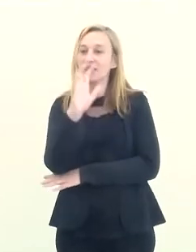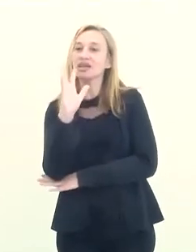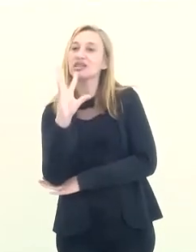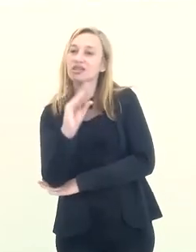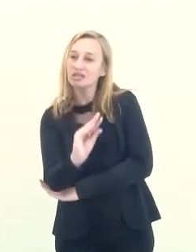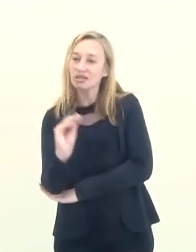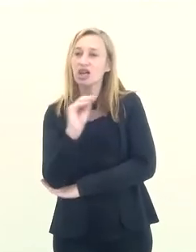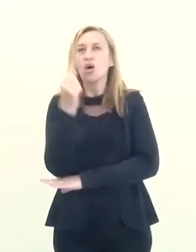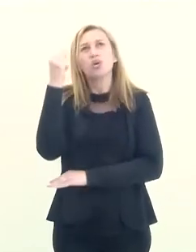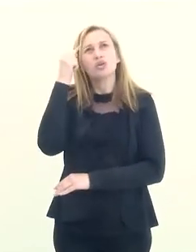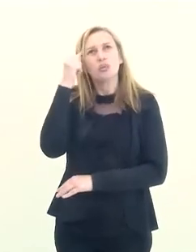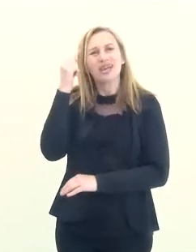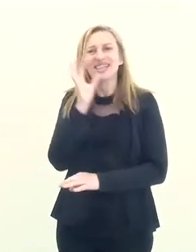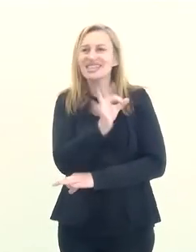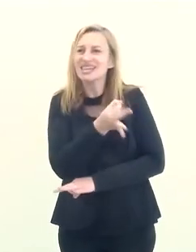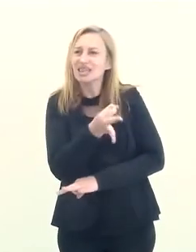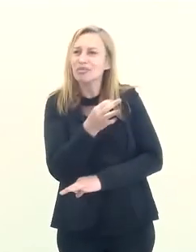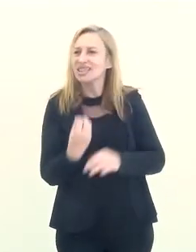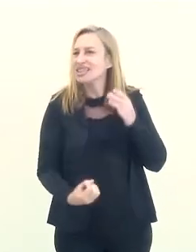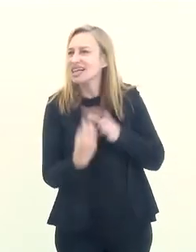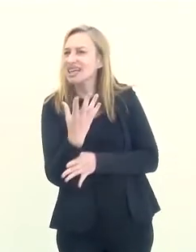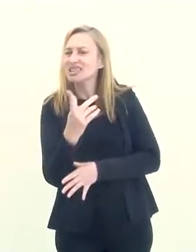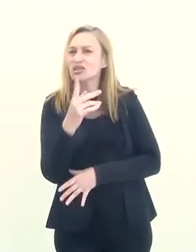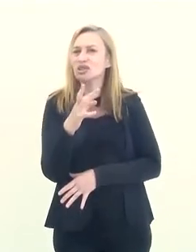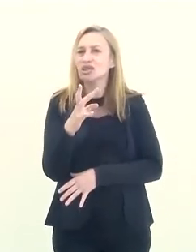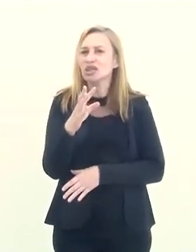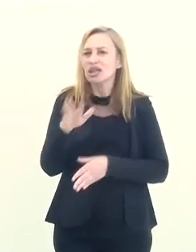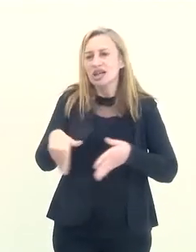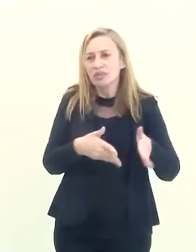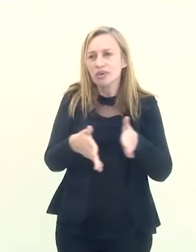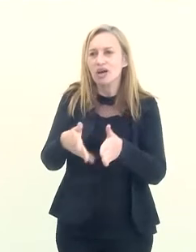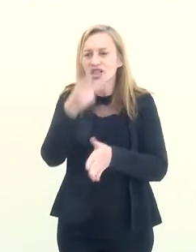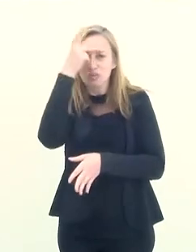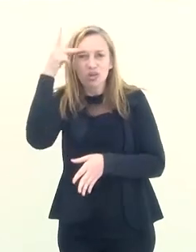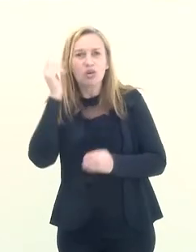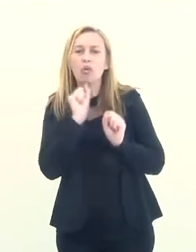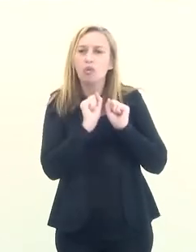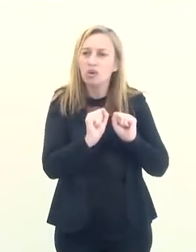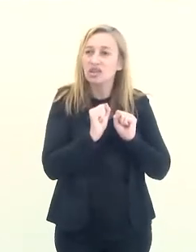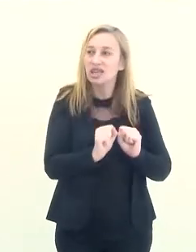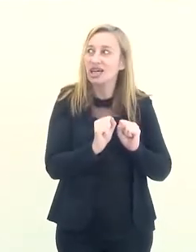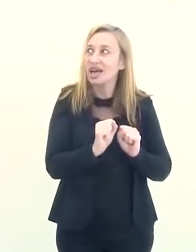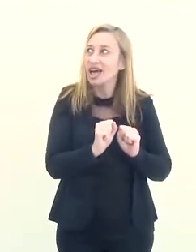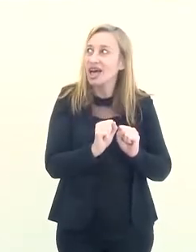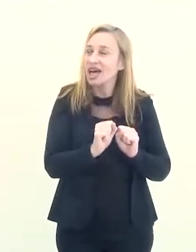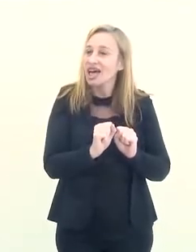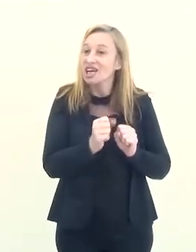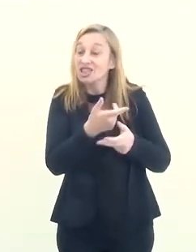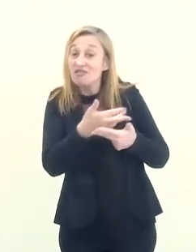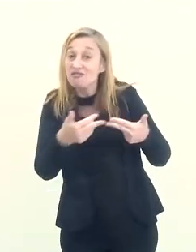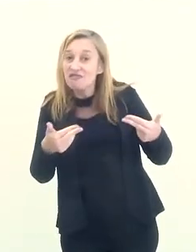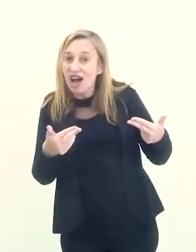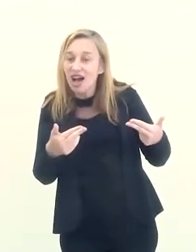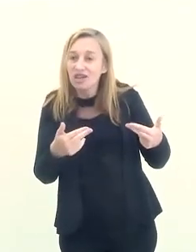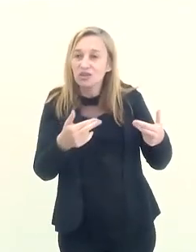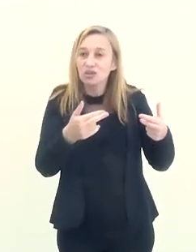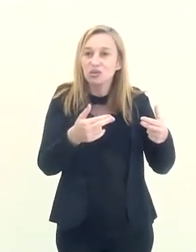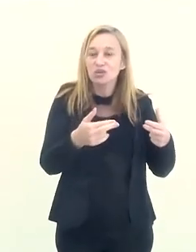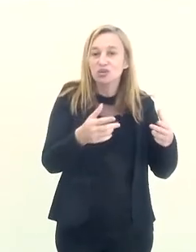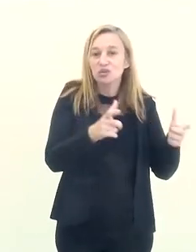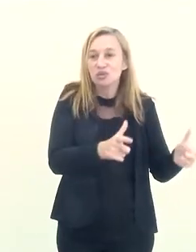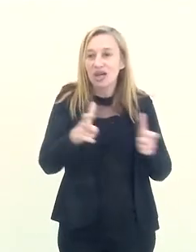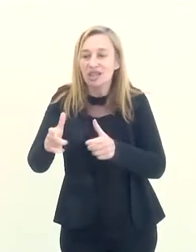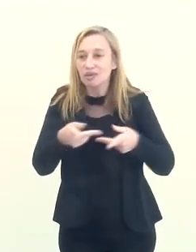a criação de uma rota em que as pessoas vão poder ter vários atrativos ali unidos, que outros